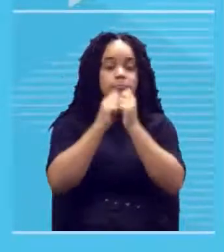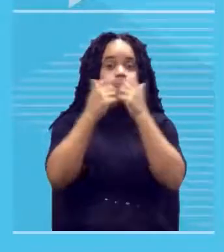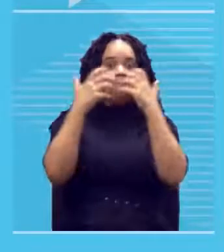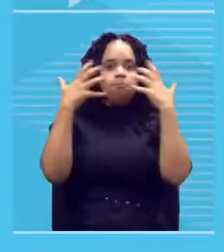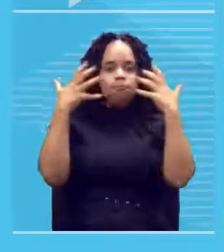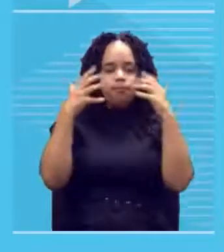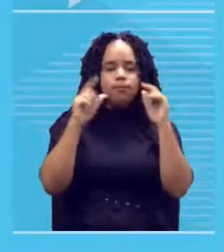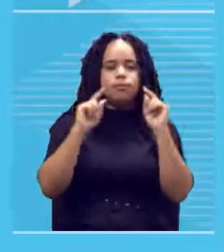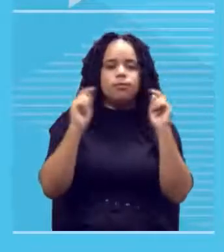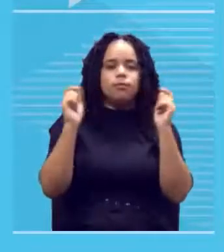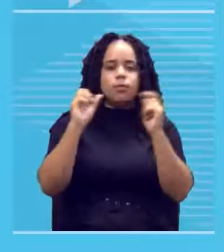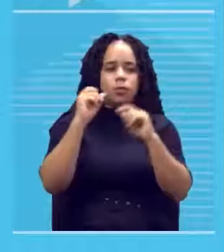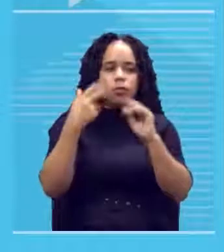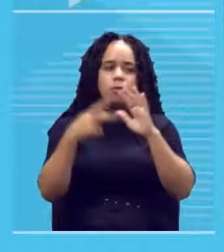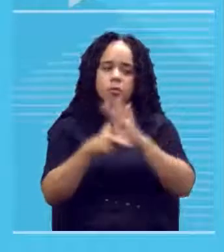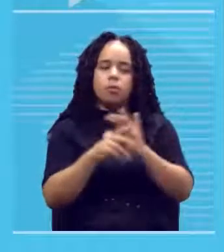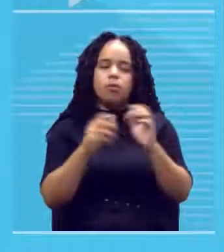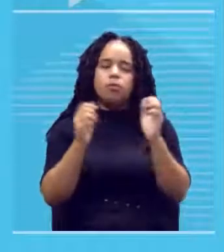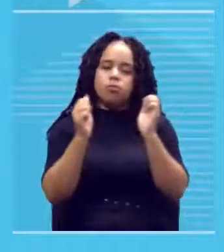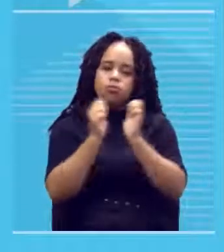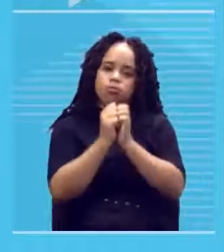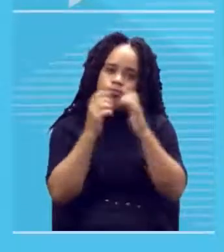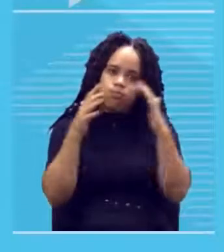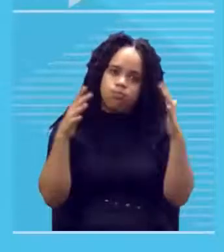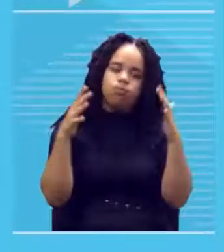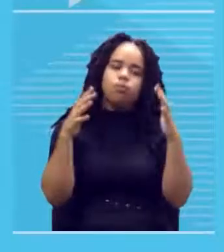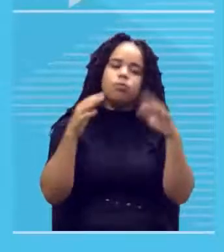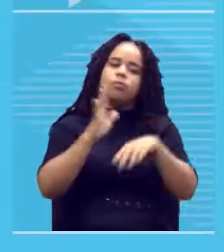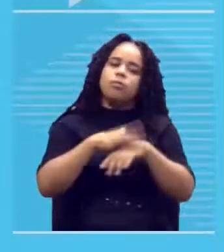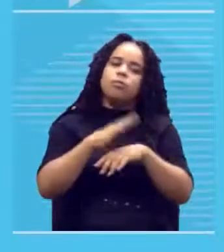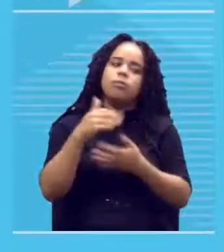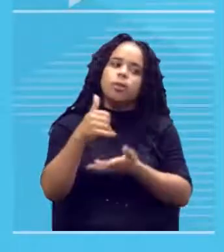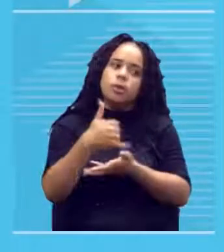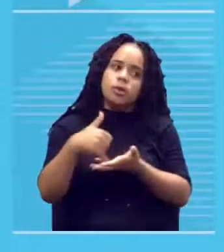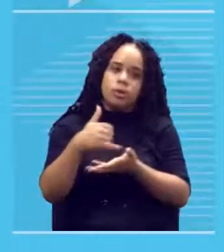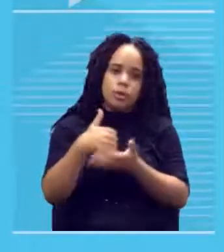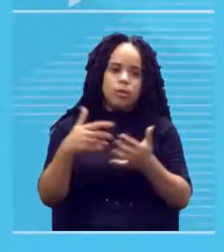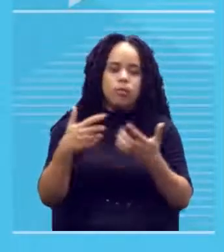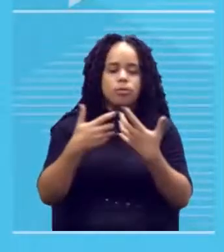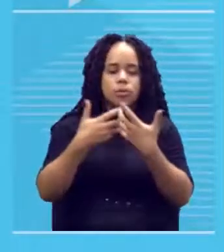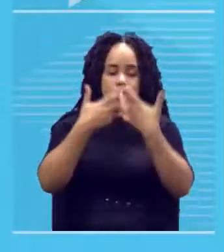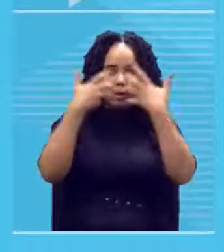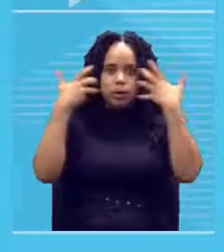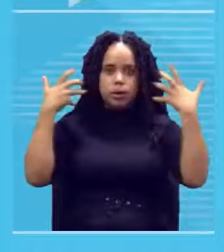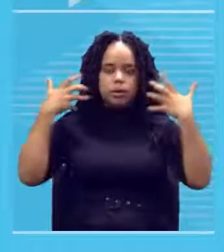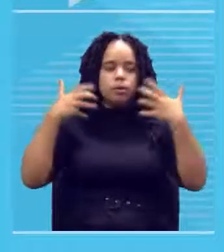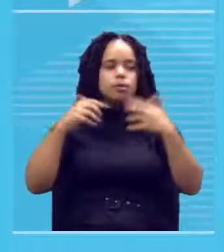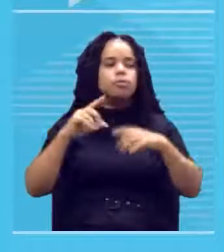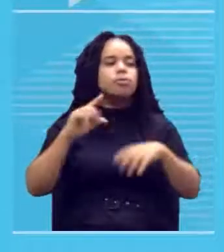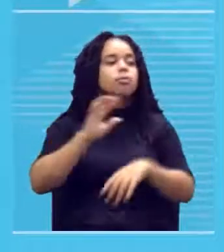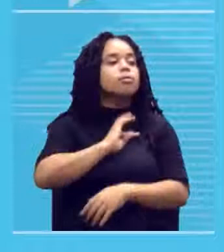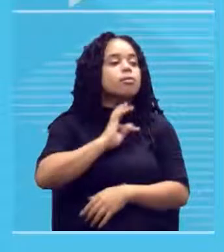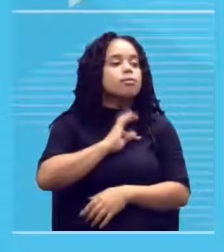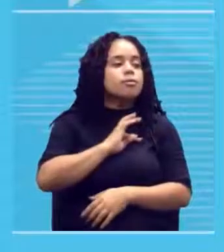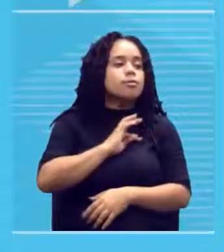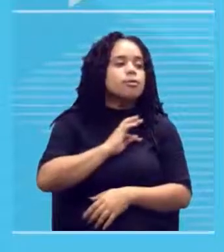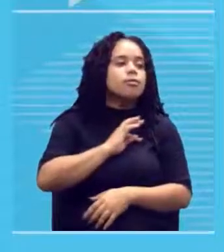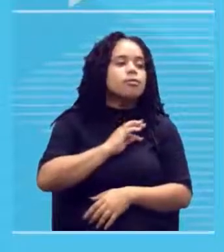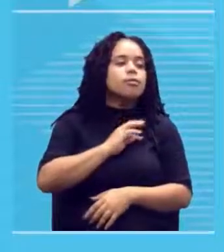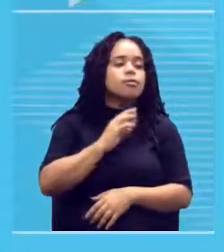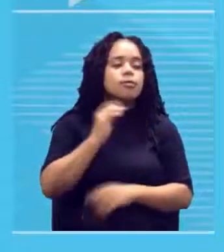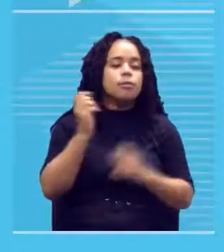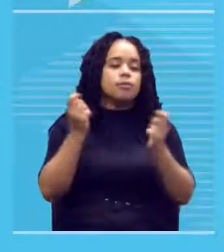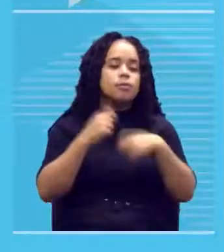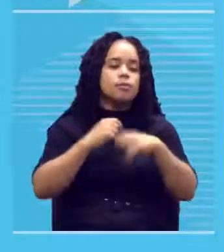verniz de brilho para dar o brilho e dar tinta óleo a técnica para se pintar com